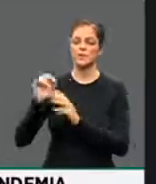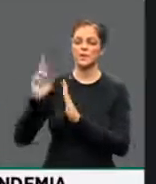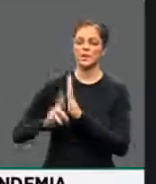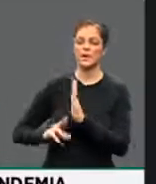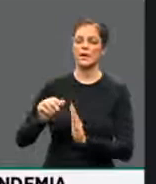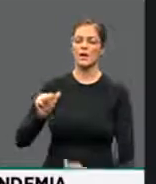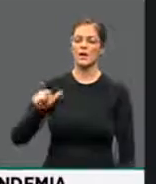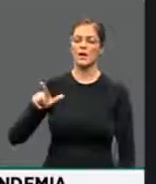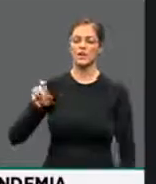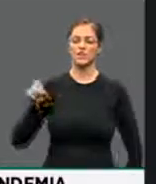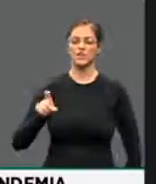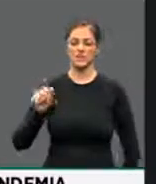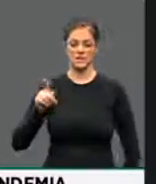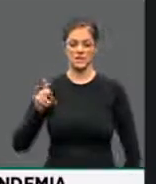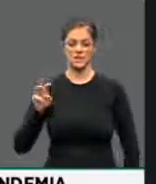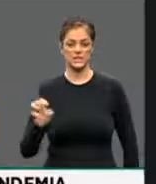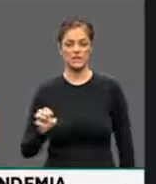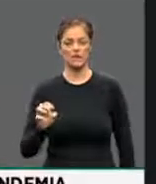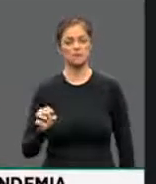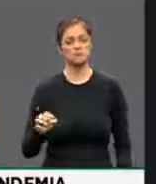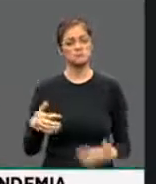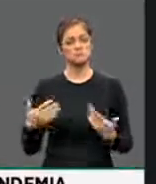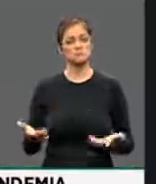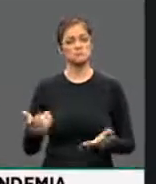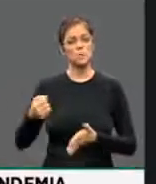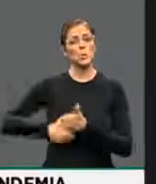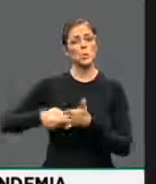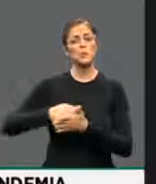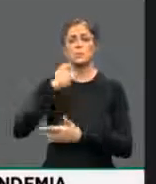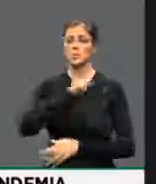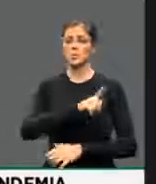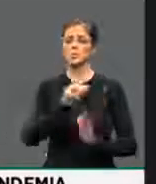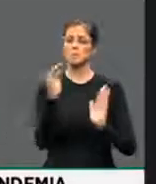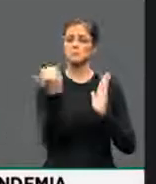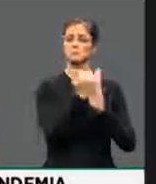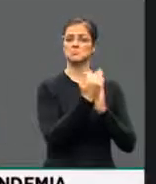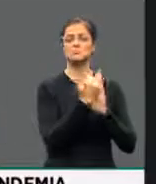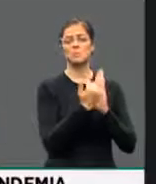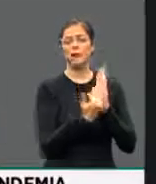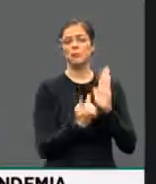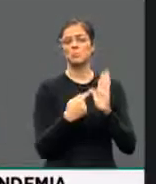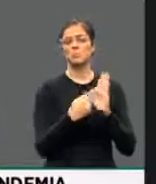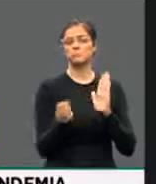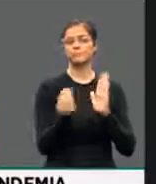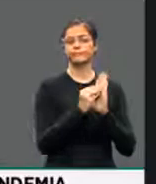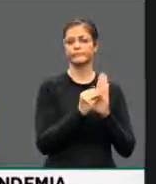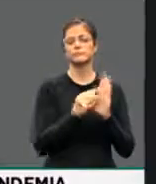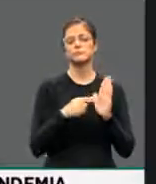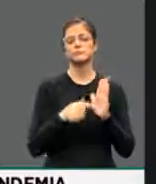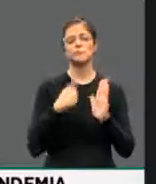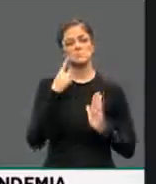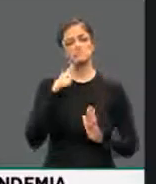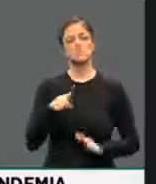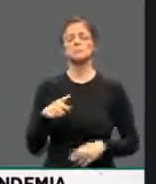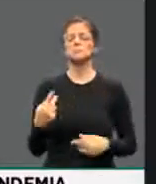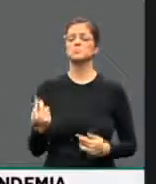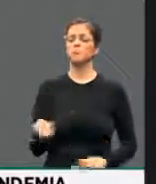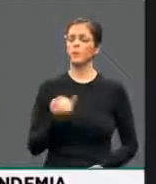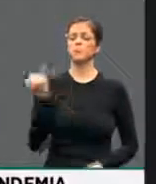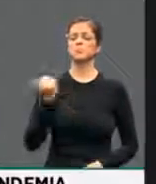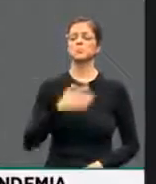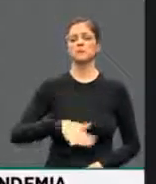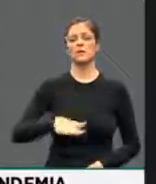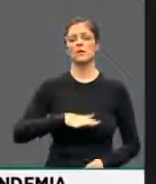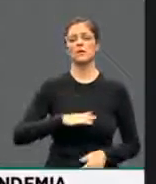que fizeram com que esse projeto viesse à pauta para que a gente reconhecesse também essa parcela importante da sociedade